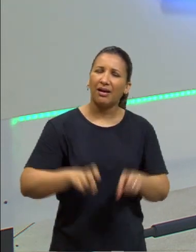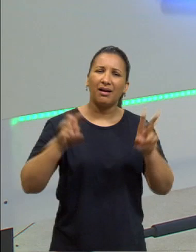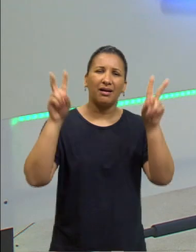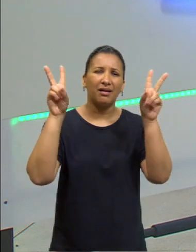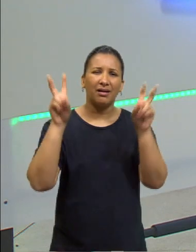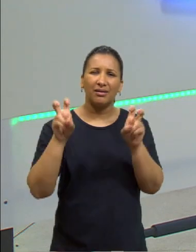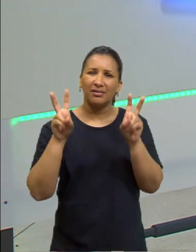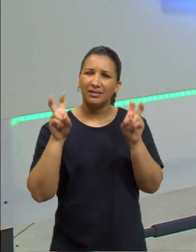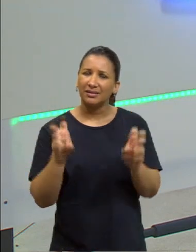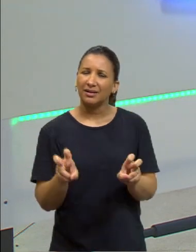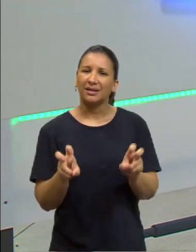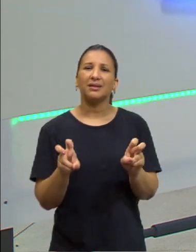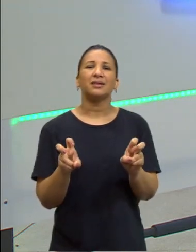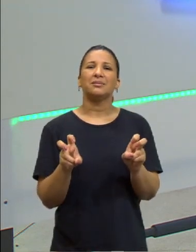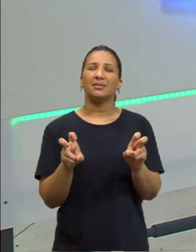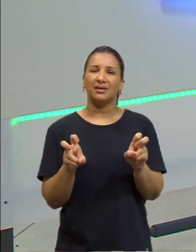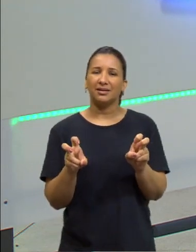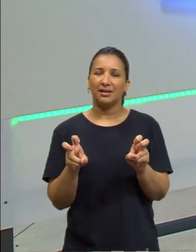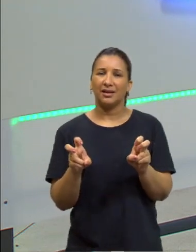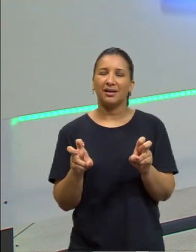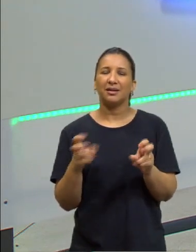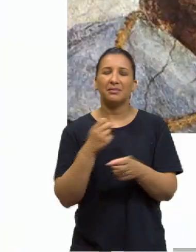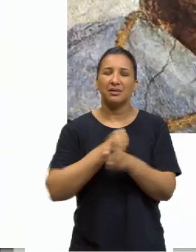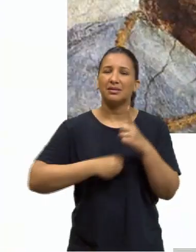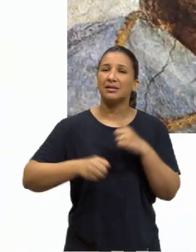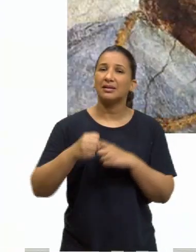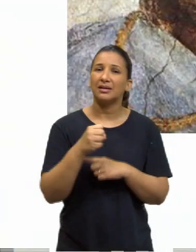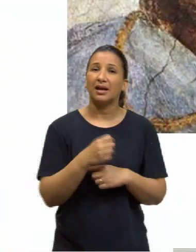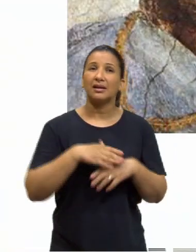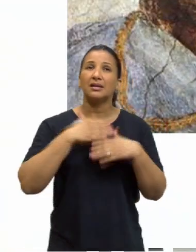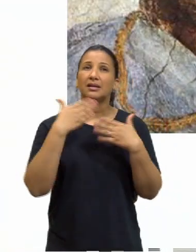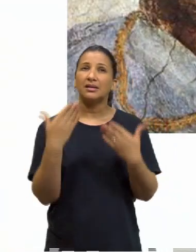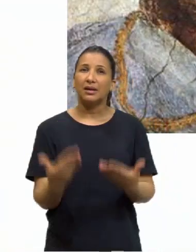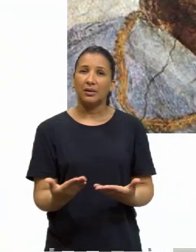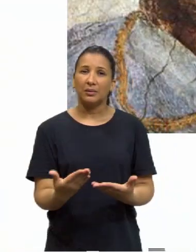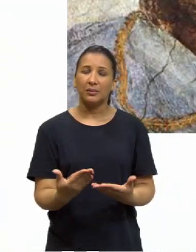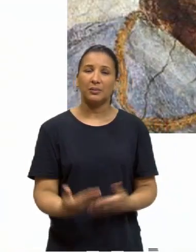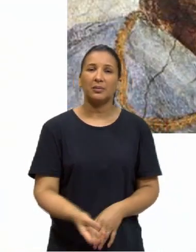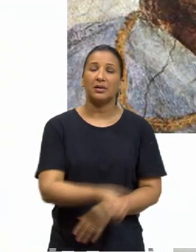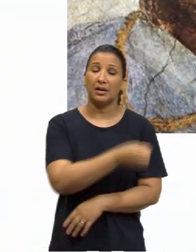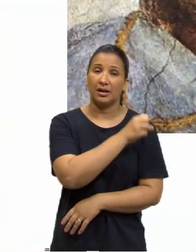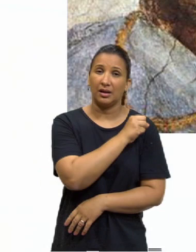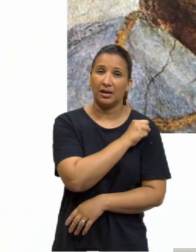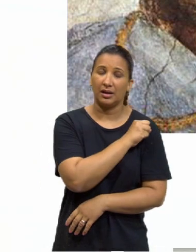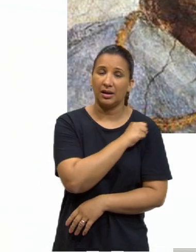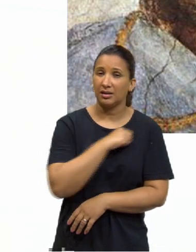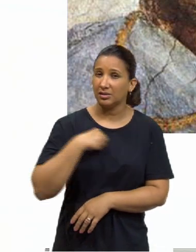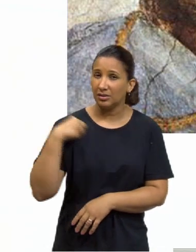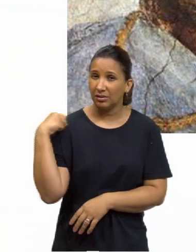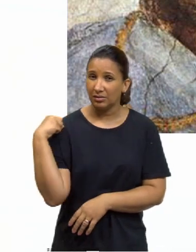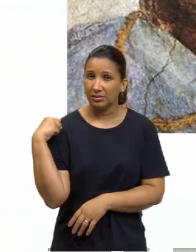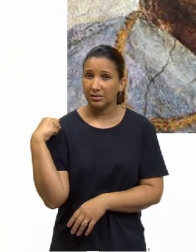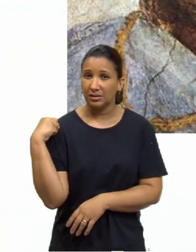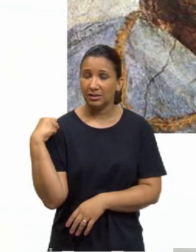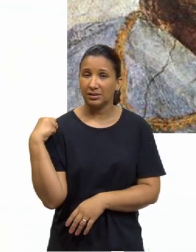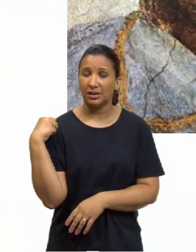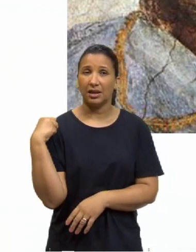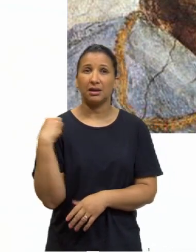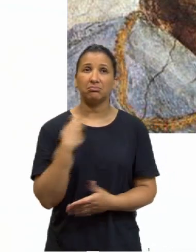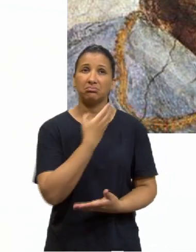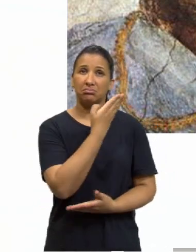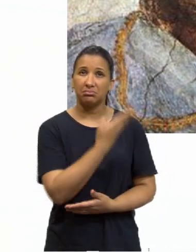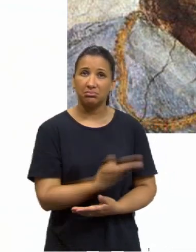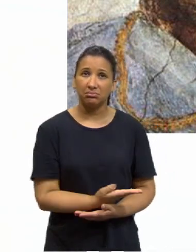tão emblemático para a nossa sociedade. Aristóteles, muito conhecido, não precisa dispensar a apresentação,